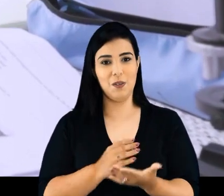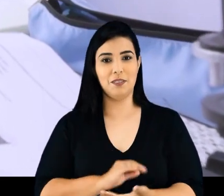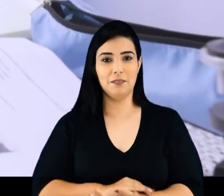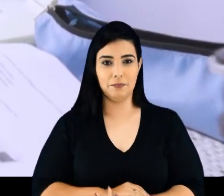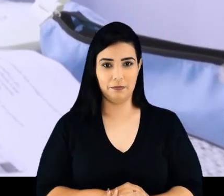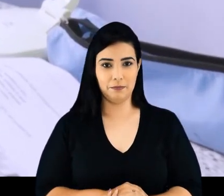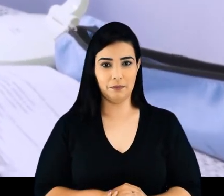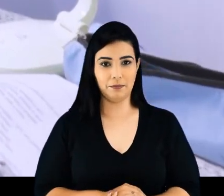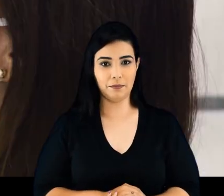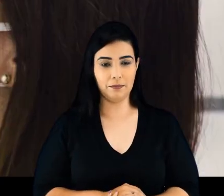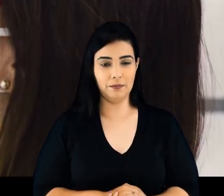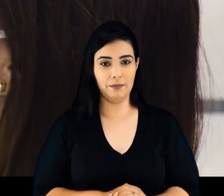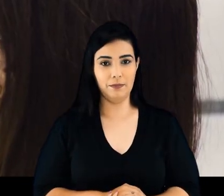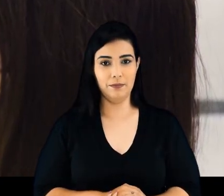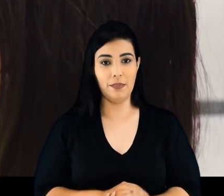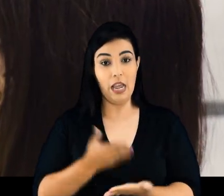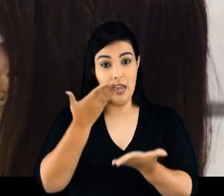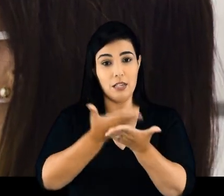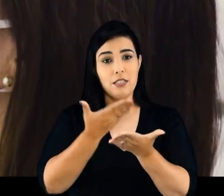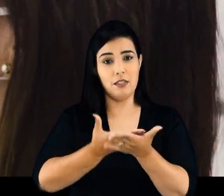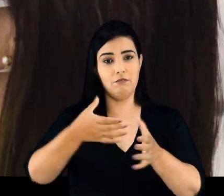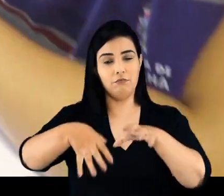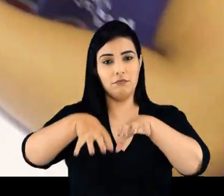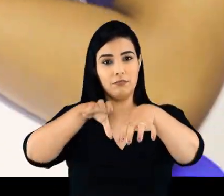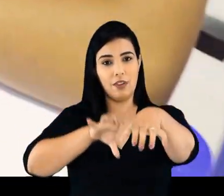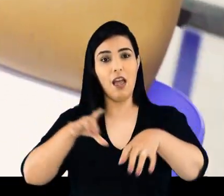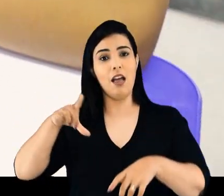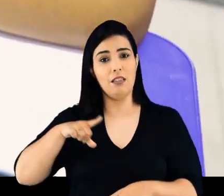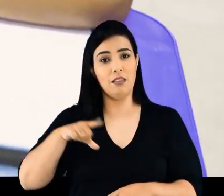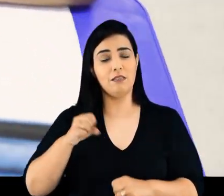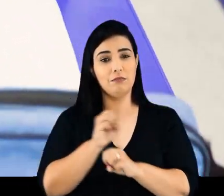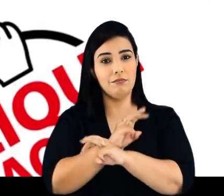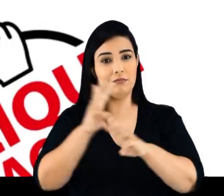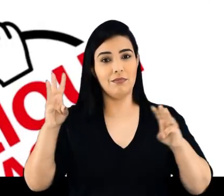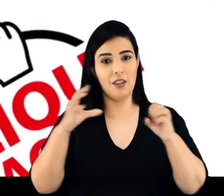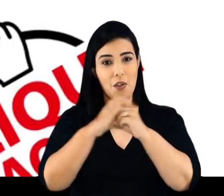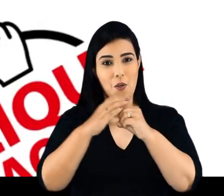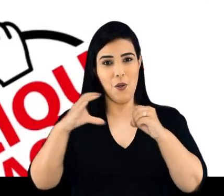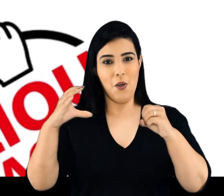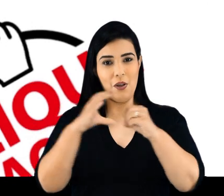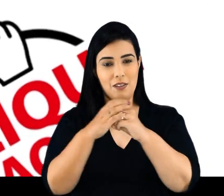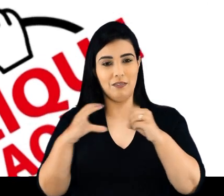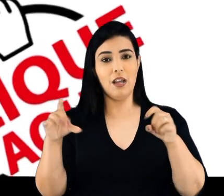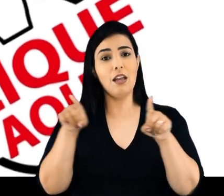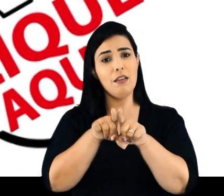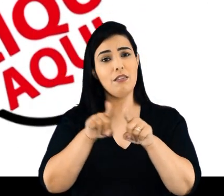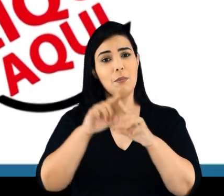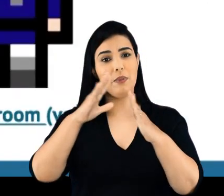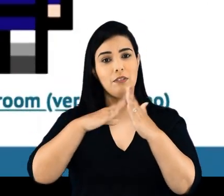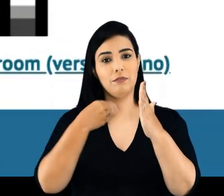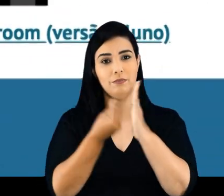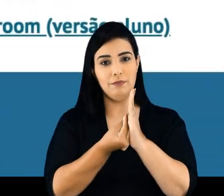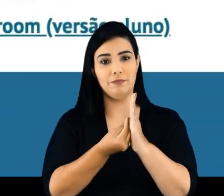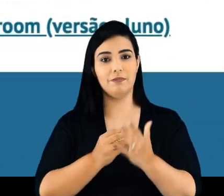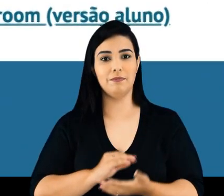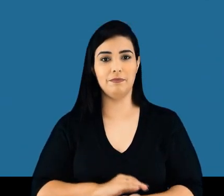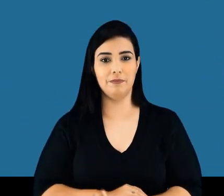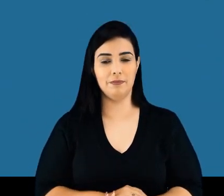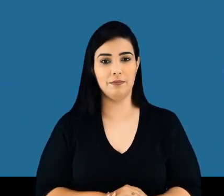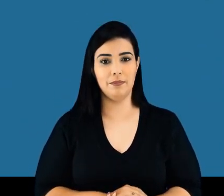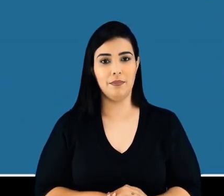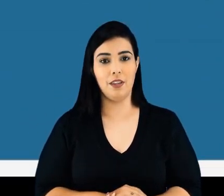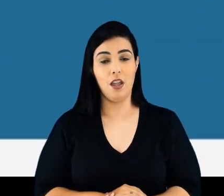de aula remota e presencial nas escolas, no sistema de rodízio. As aulas remotas acontecem através da plataforma